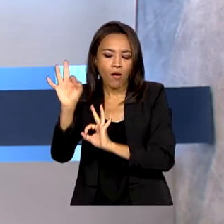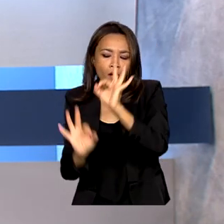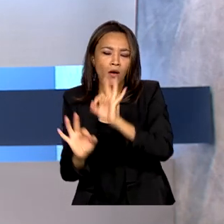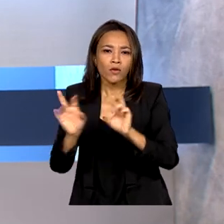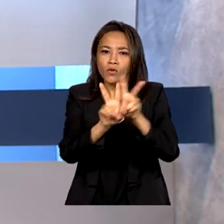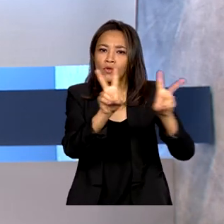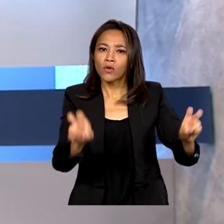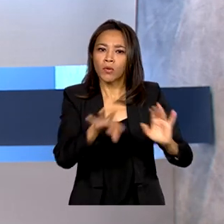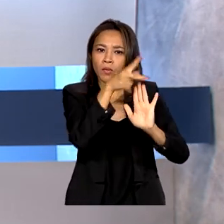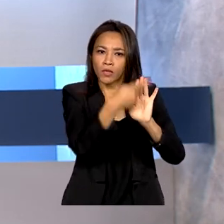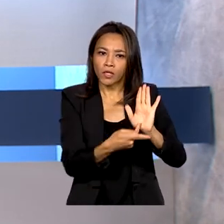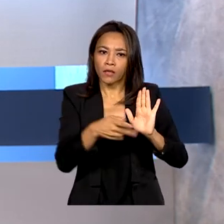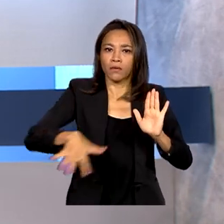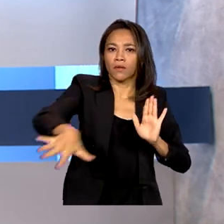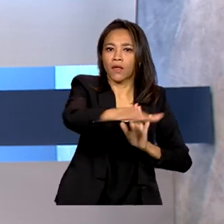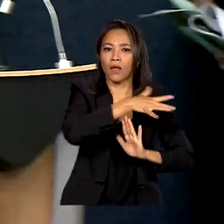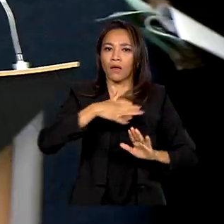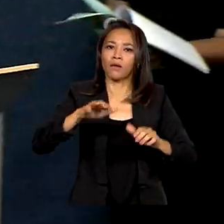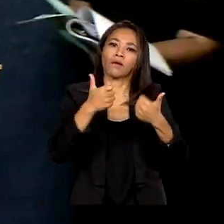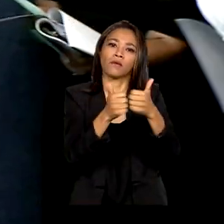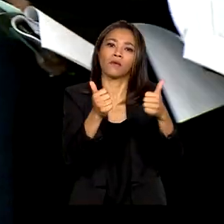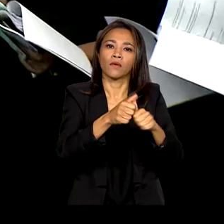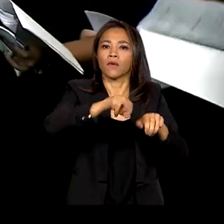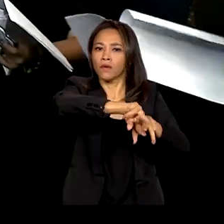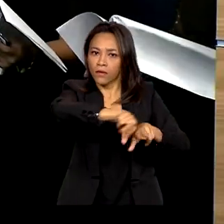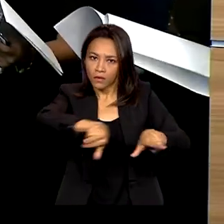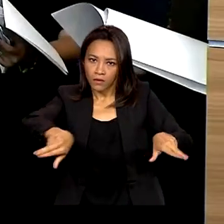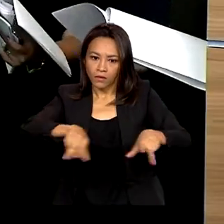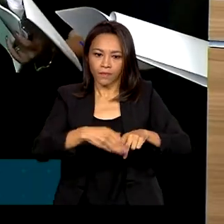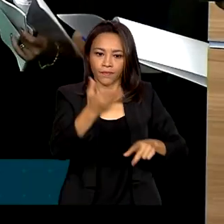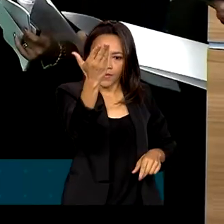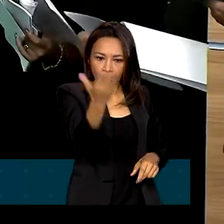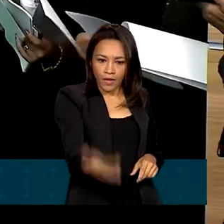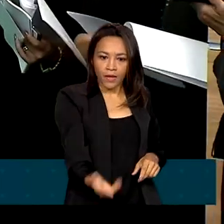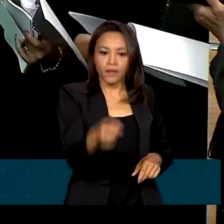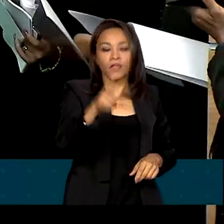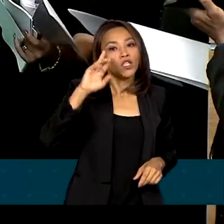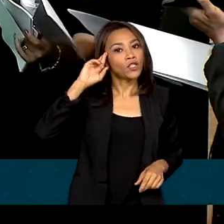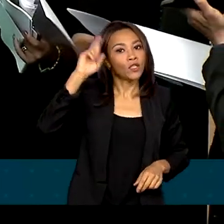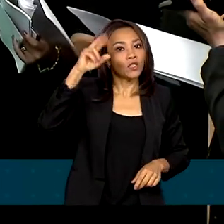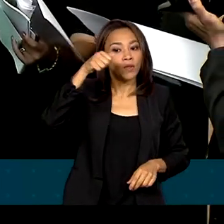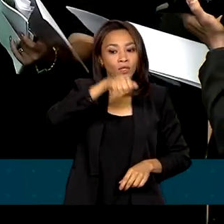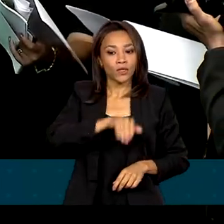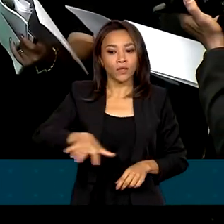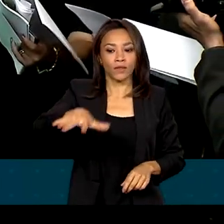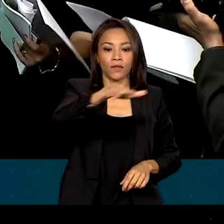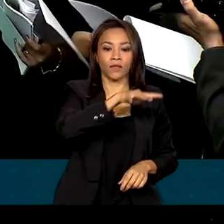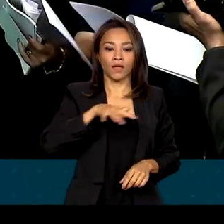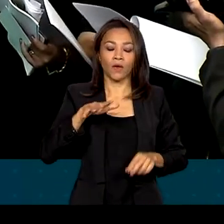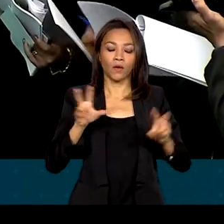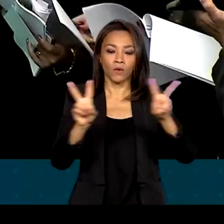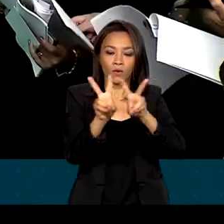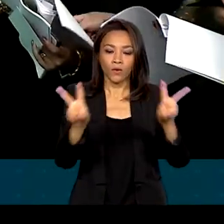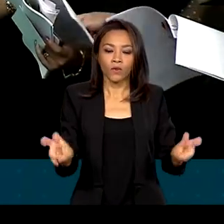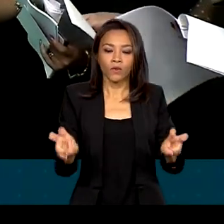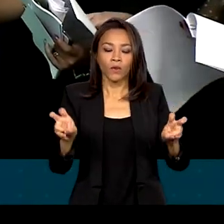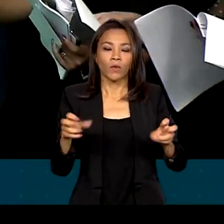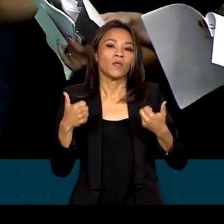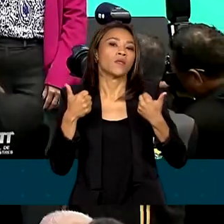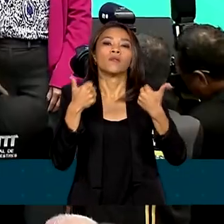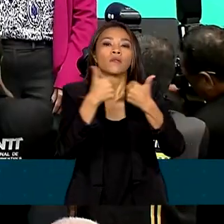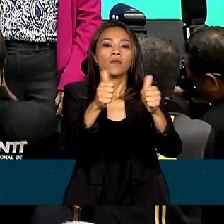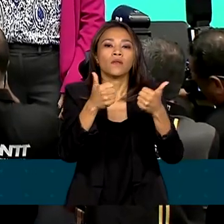projetos para o setor de transportes. Jorge Bastos foi diretor-geral da Agência Nacional de Transportes Terrestres,